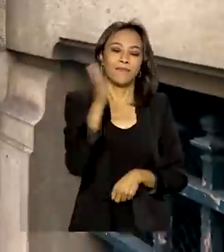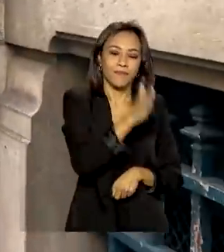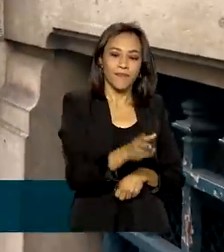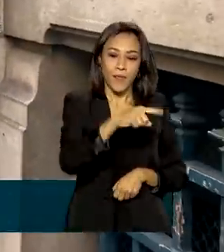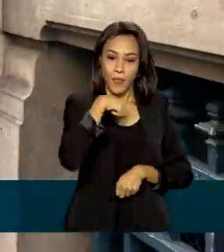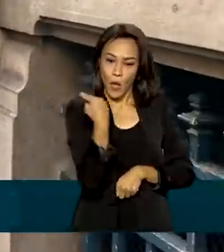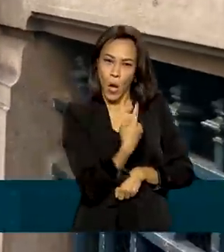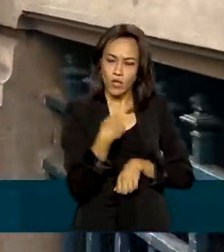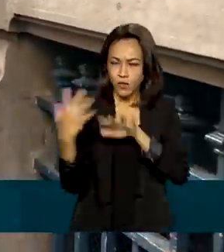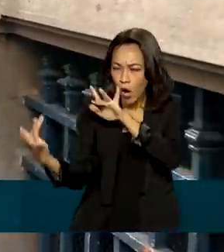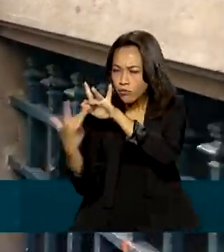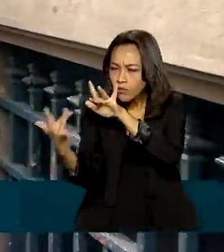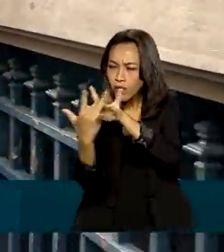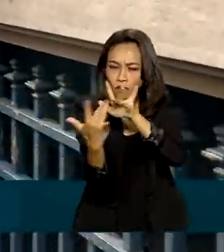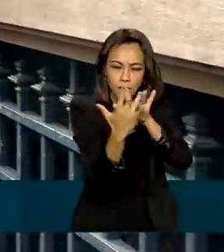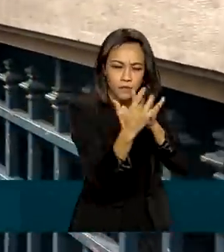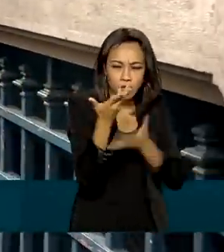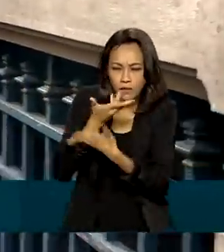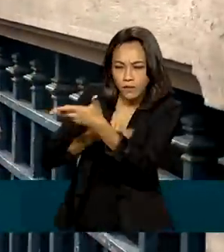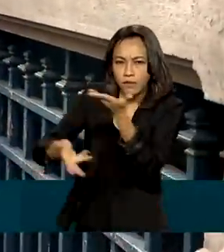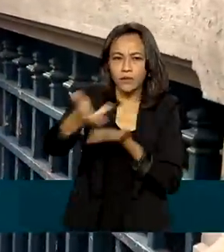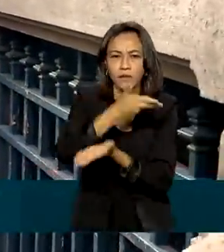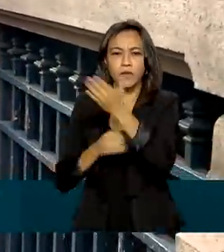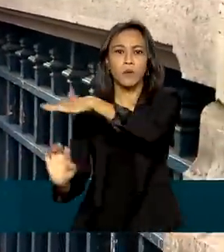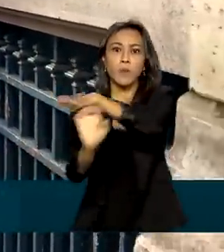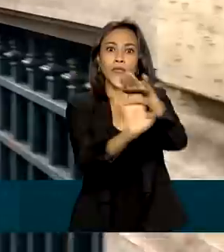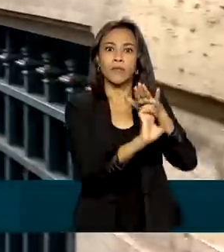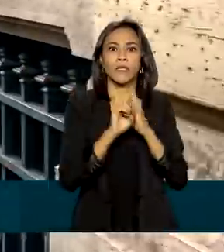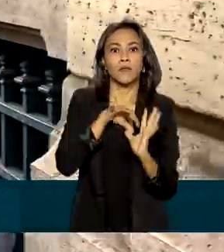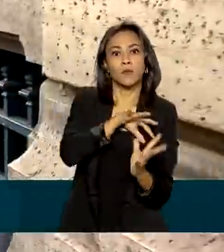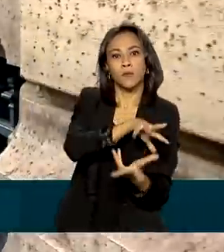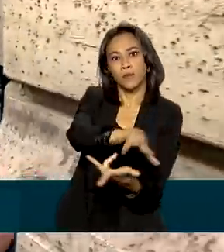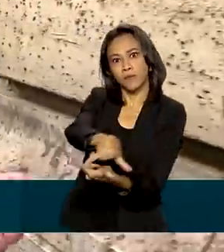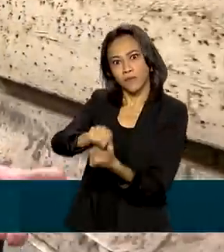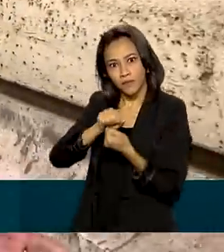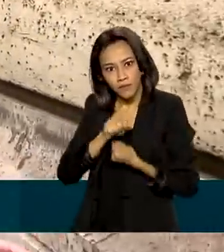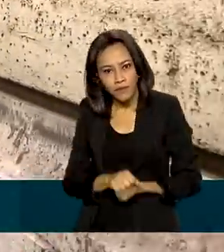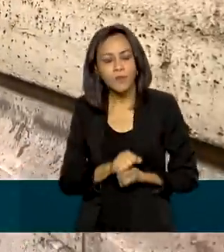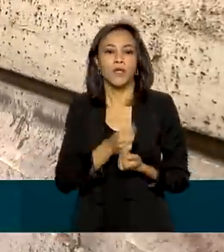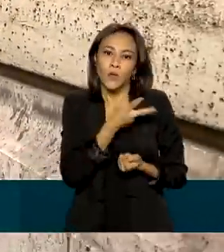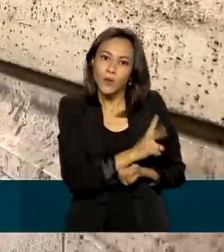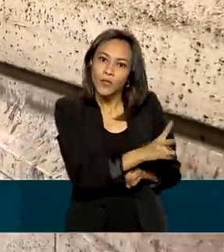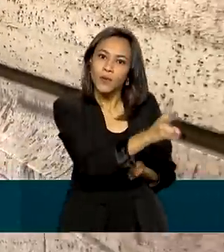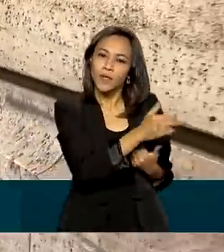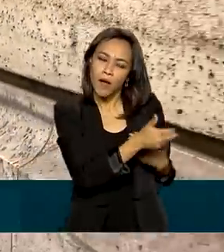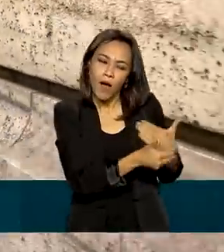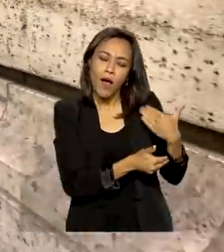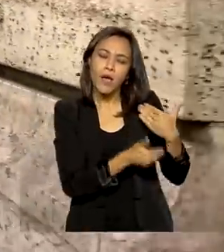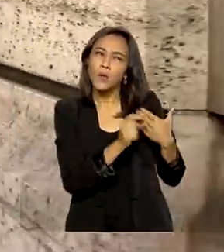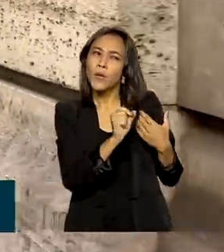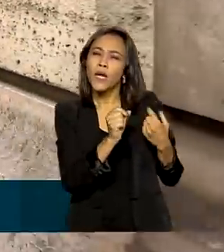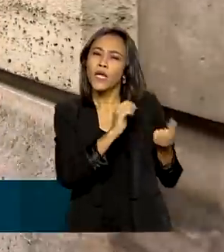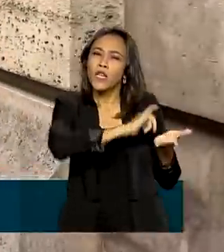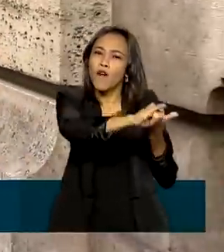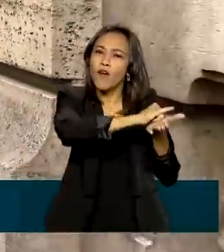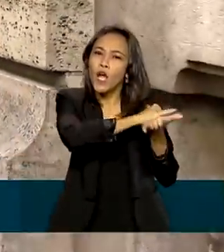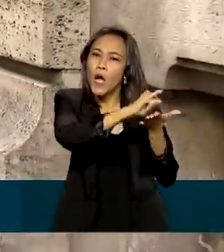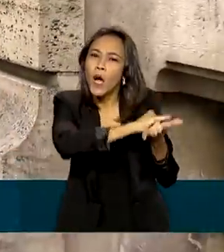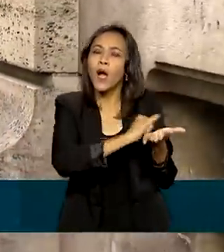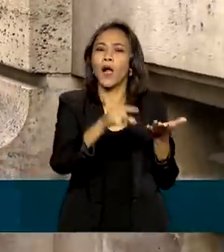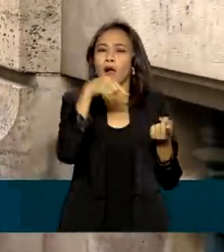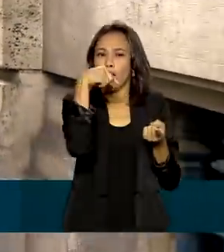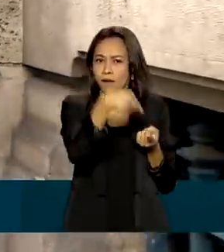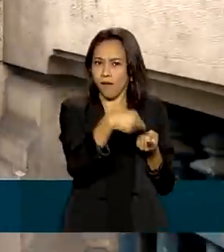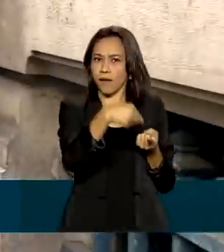conversa com os maiores operadores de infraestrutura do mundo, dando prosseguimento à atividade que nós iniciamos em Nova Iorque com fundos de